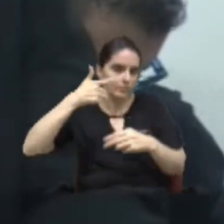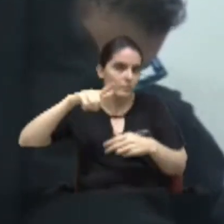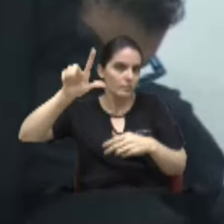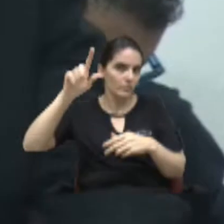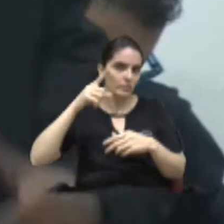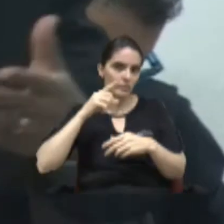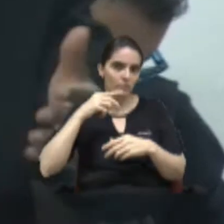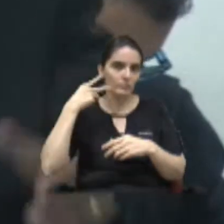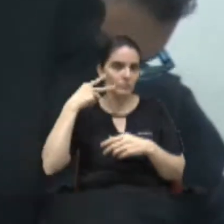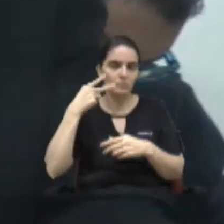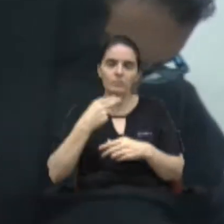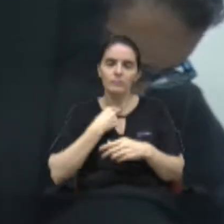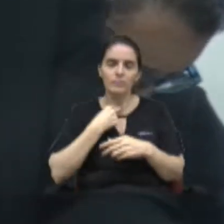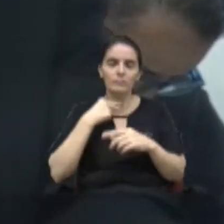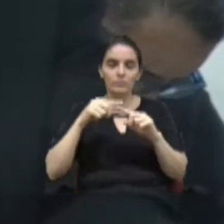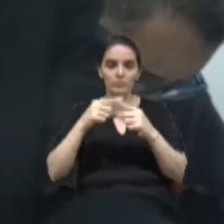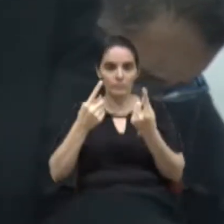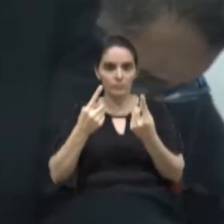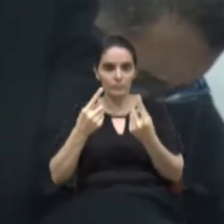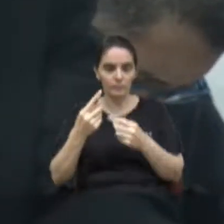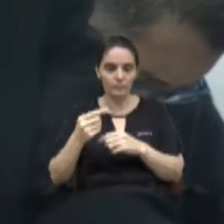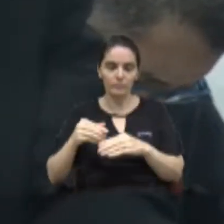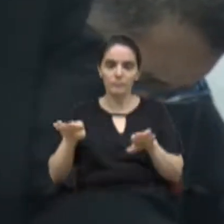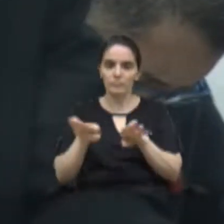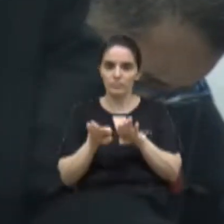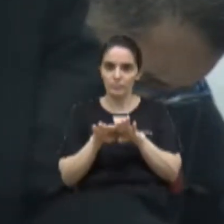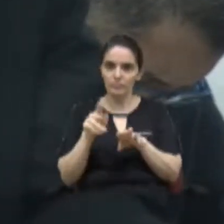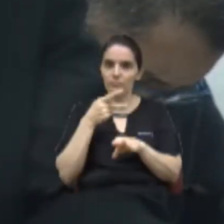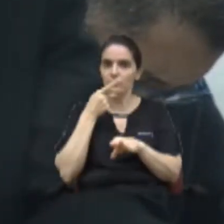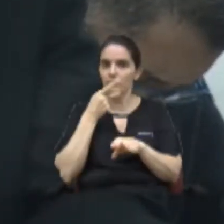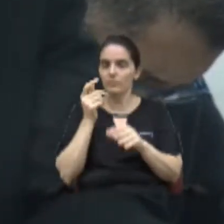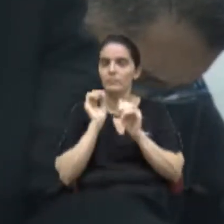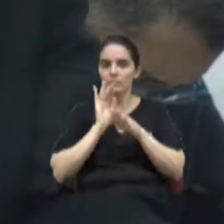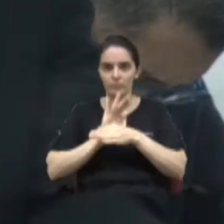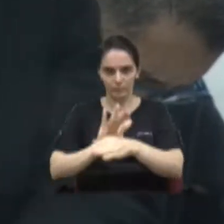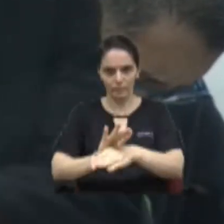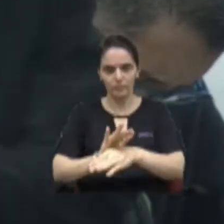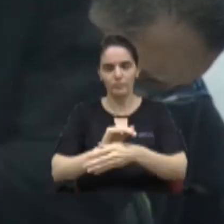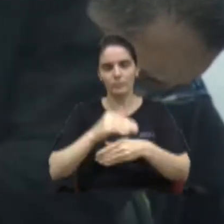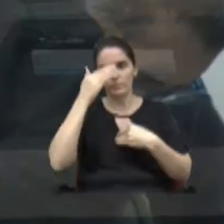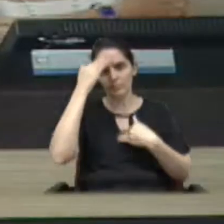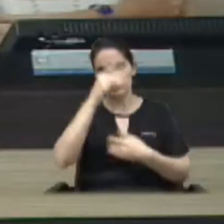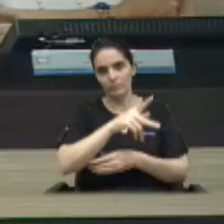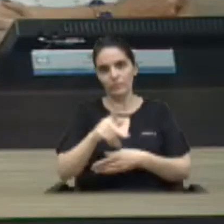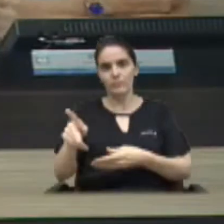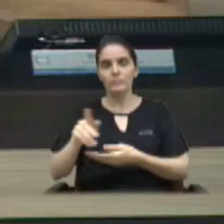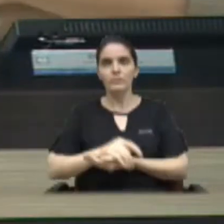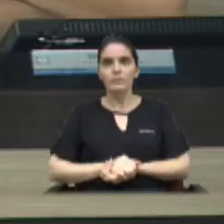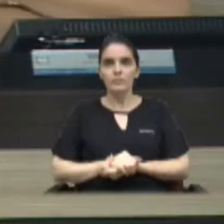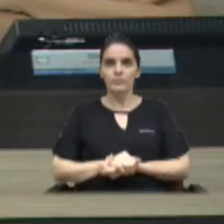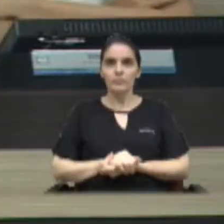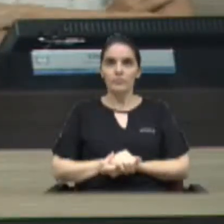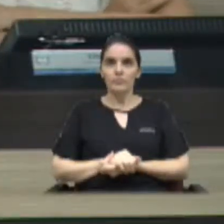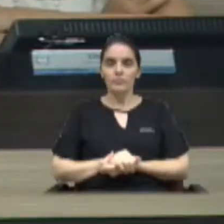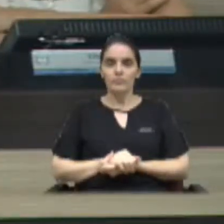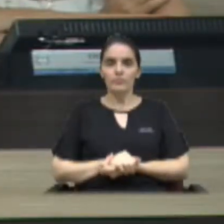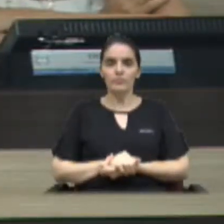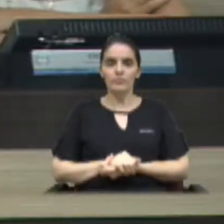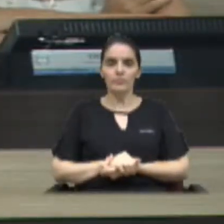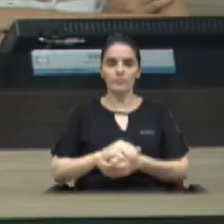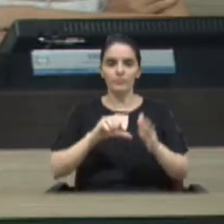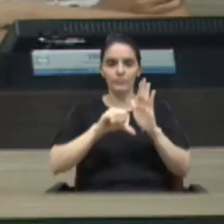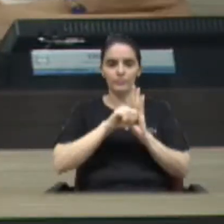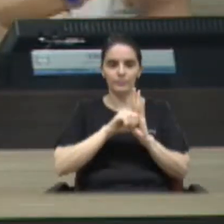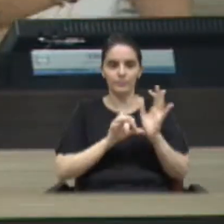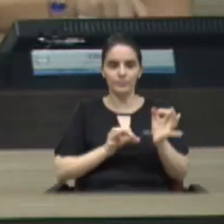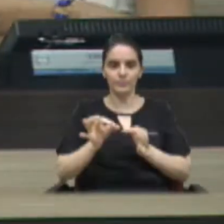presentes, mas se colocaram também à disposição desta comissão. Muito obrigado, Sr. Presidente. Item 9 da